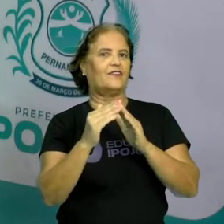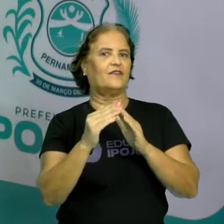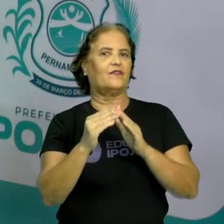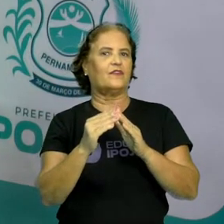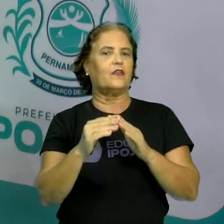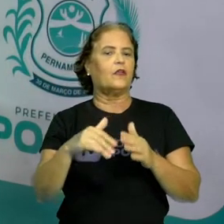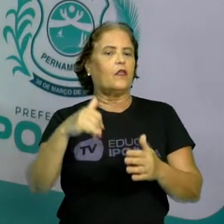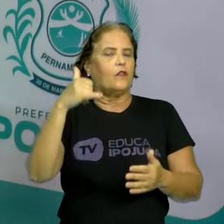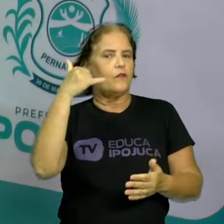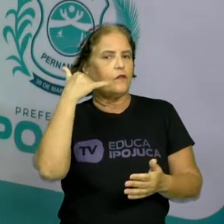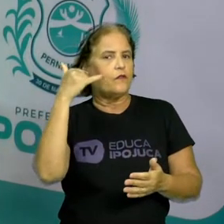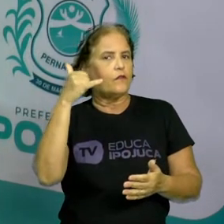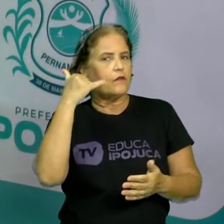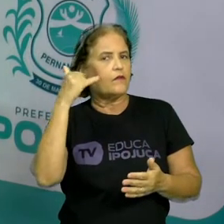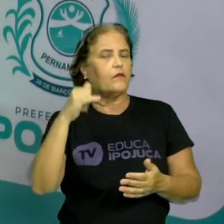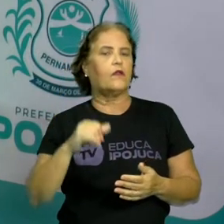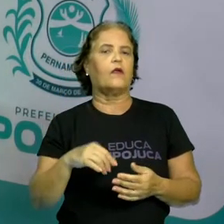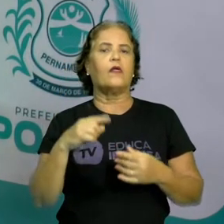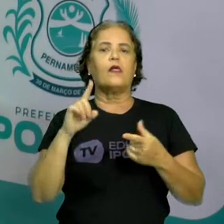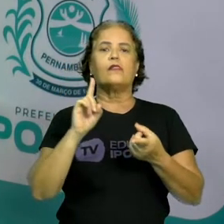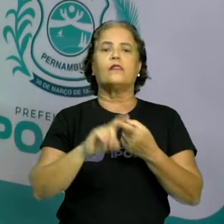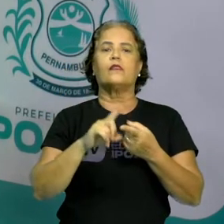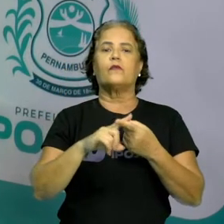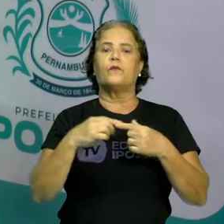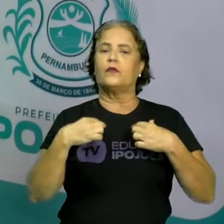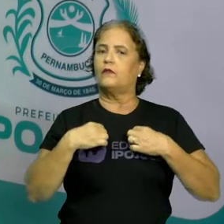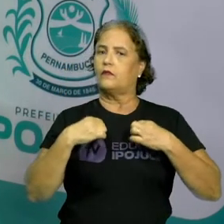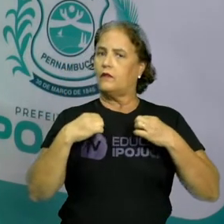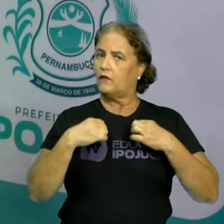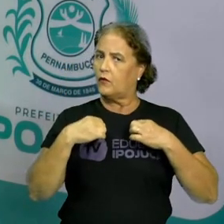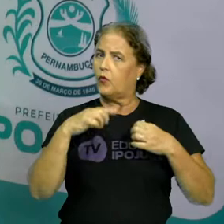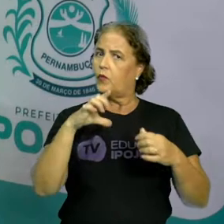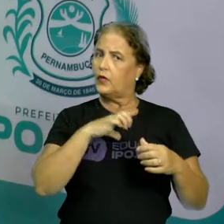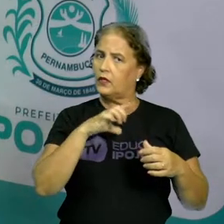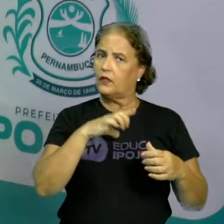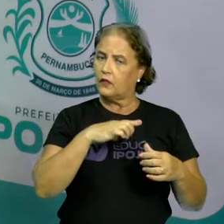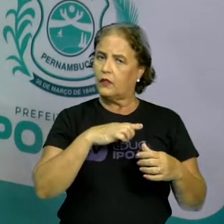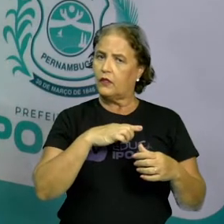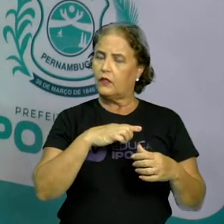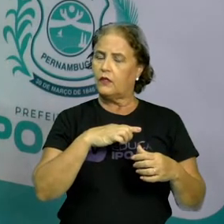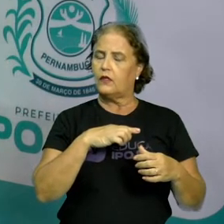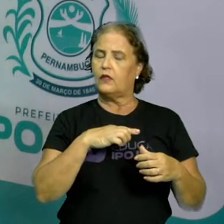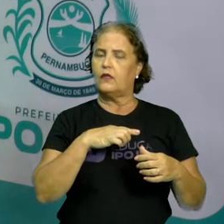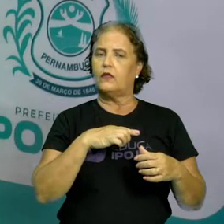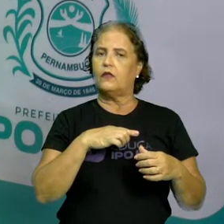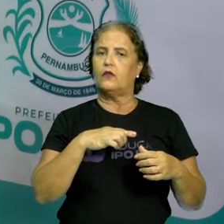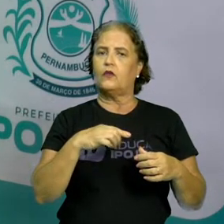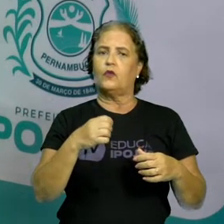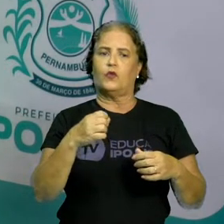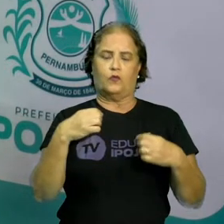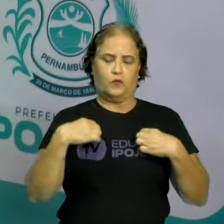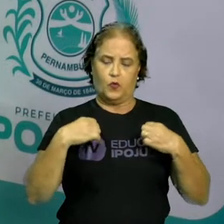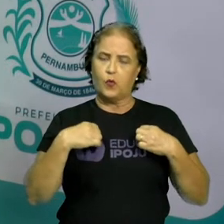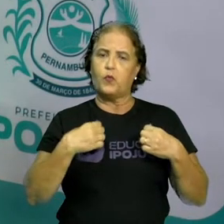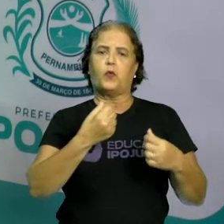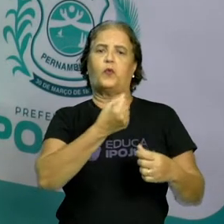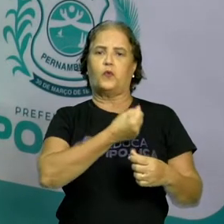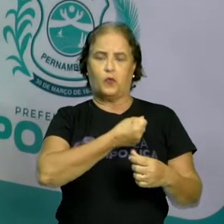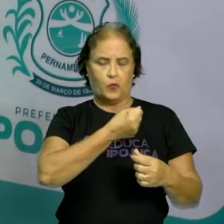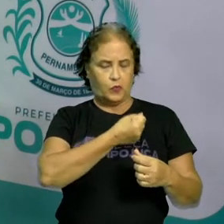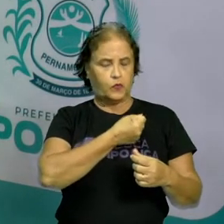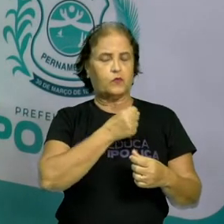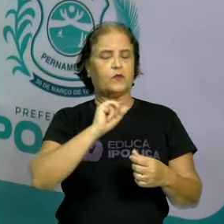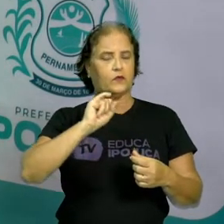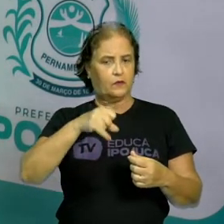e até nas roupas. Vocês já observaram que existem algumas roupas que têm alguns números? Isso